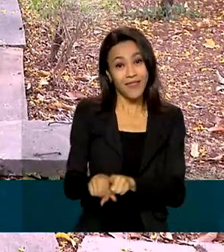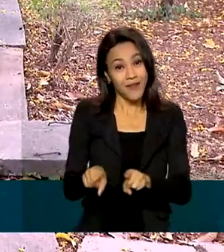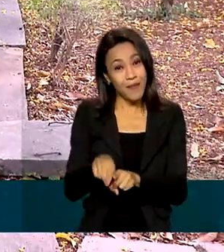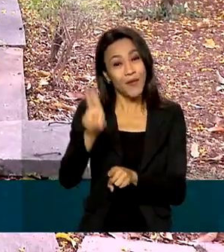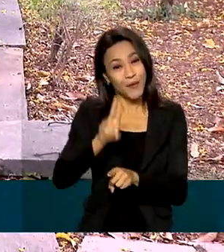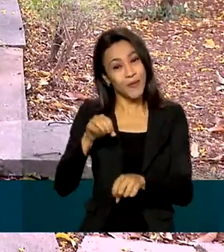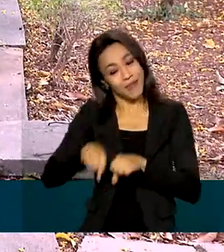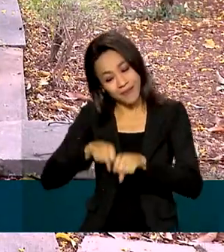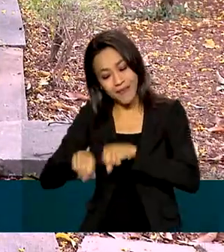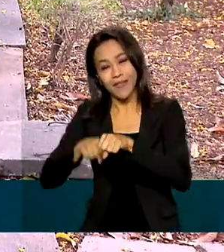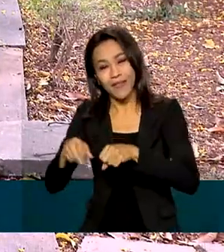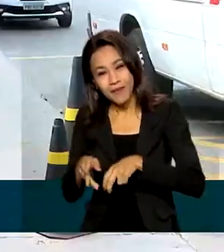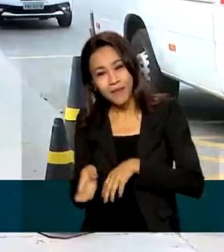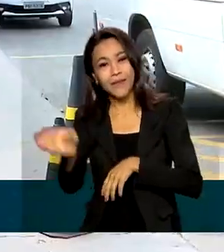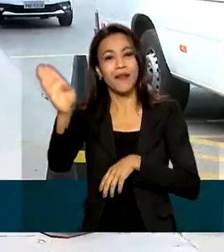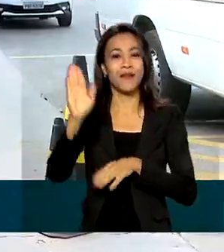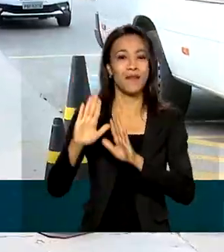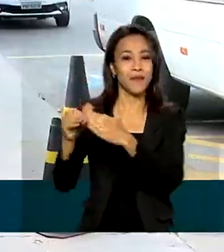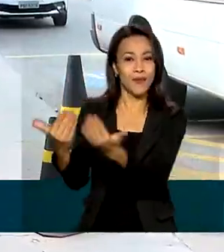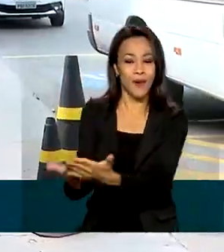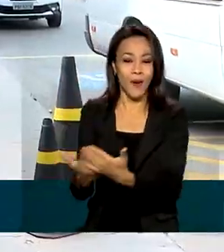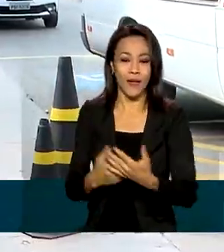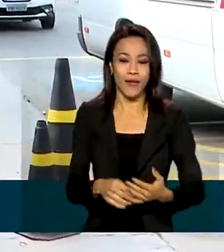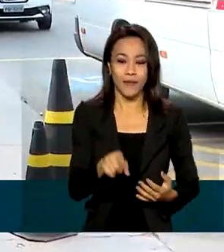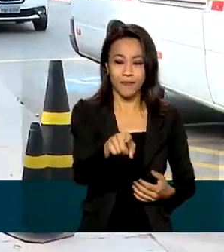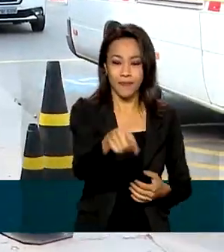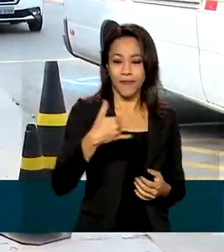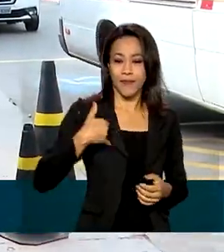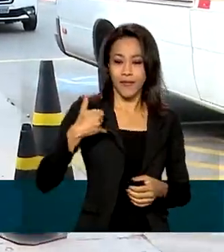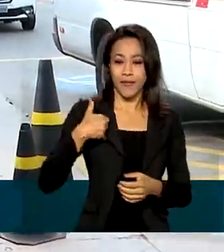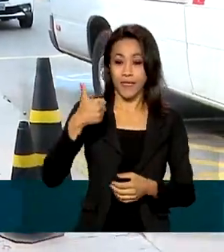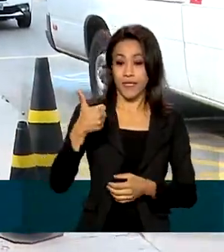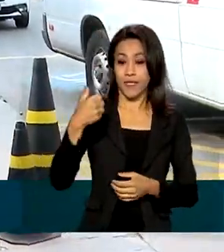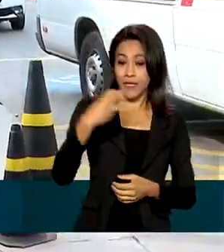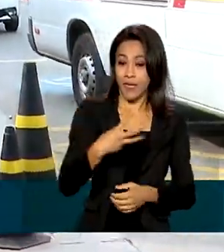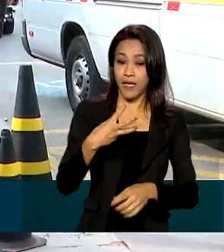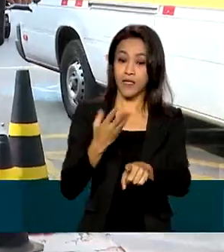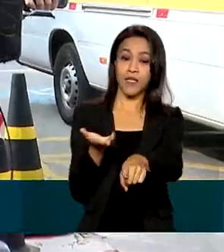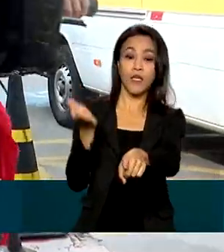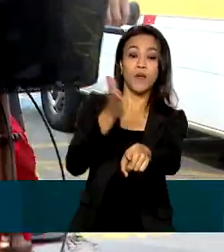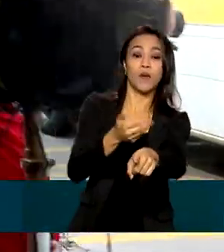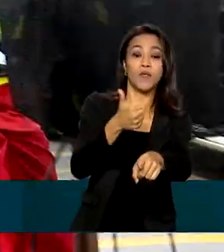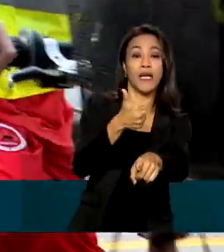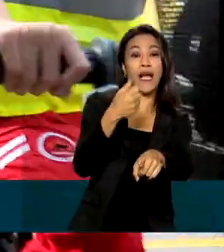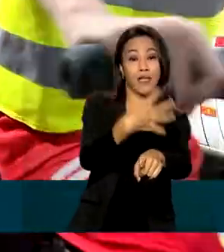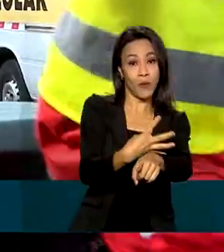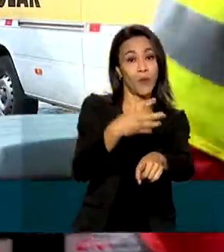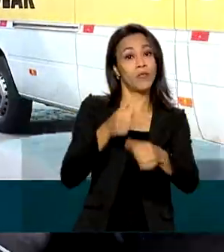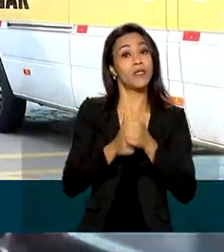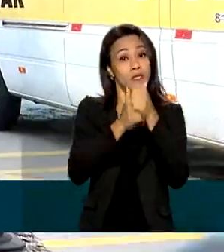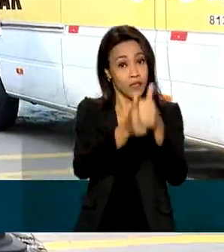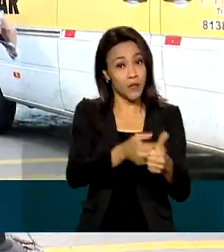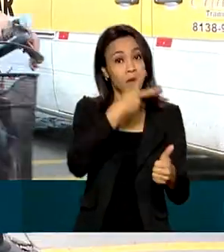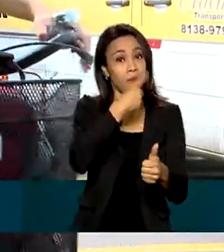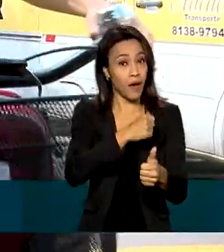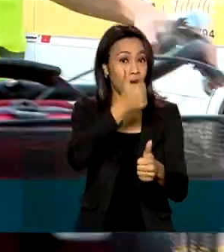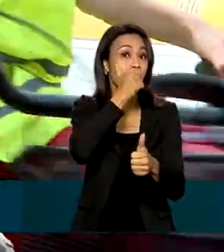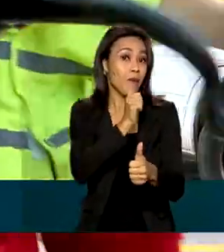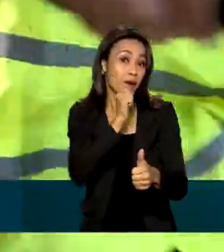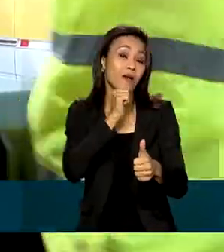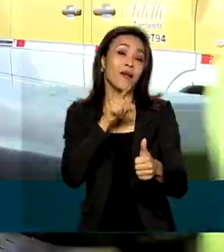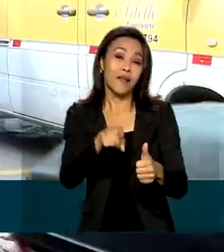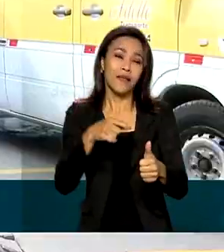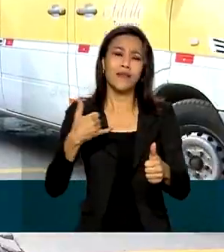usam a bike para ir à escola. O Yuri, de 13 anos, e o Cauã, de 14, decidiram seguir o exemplo dos pais e